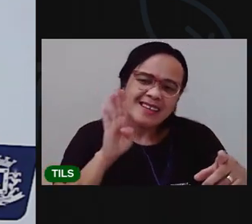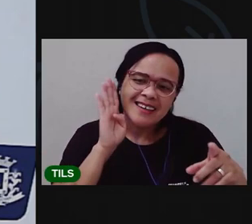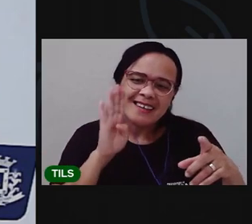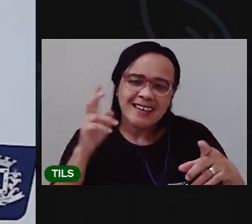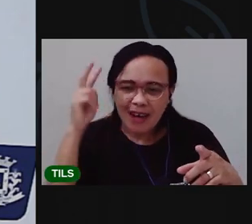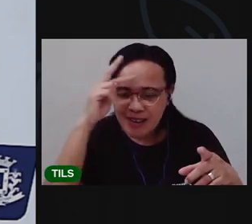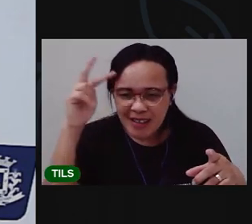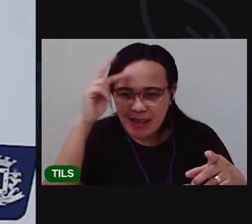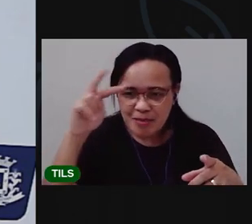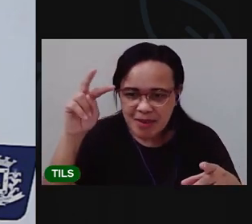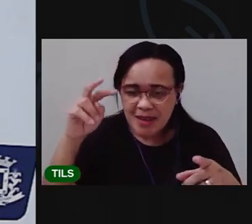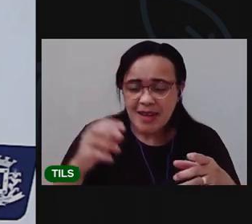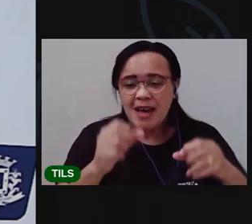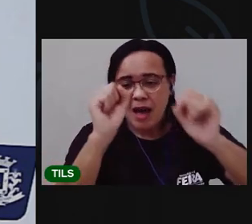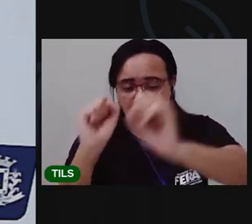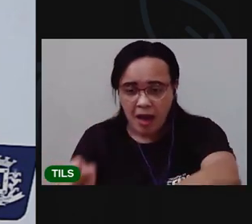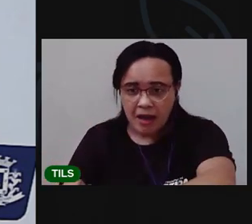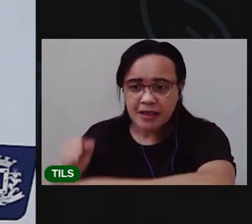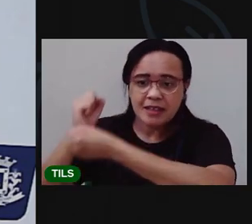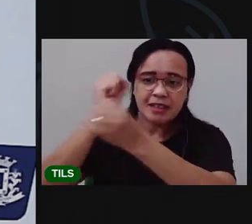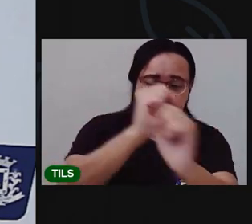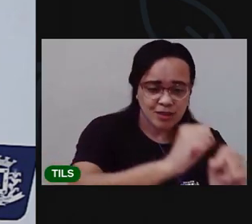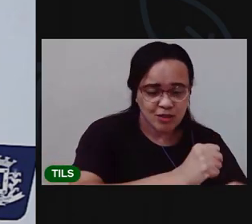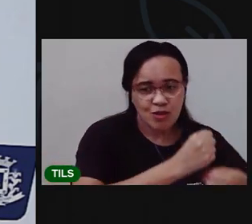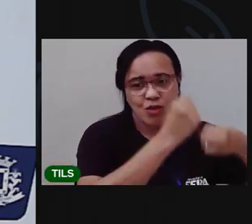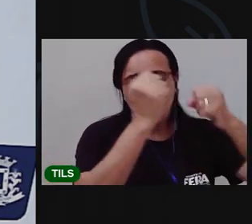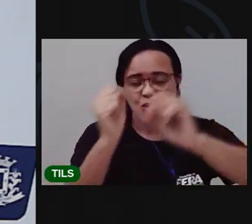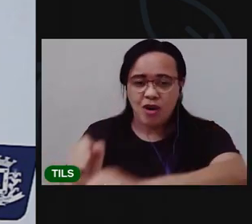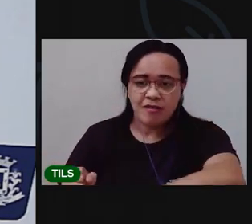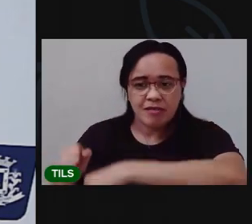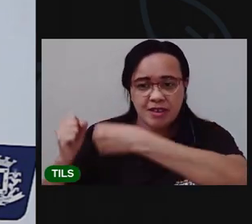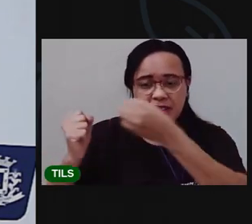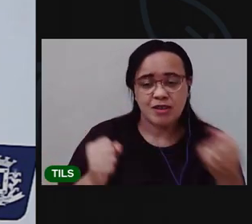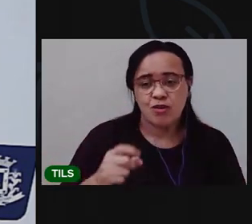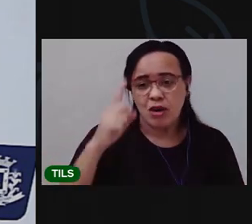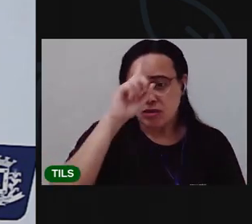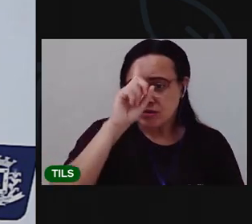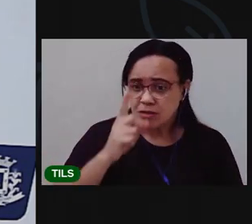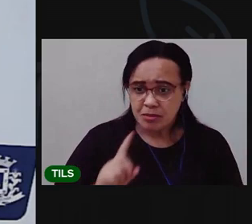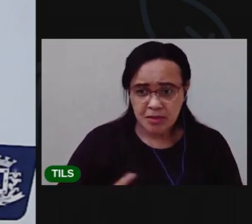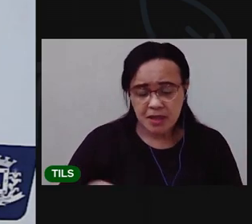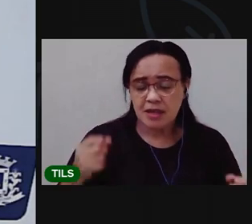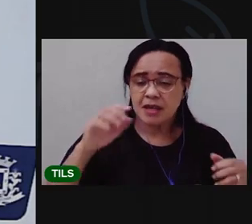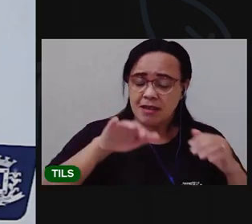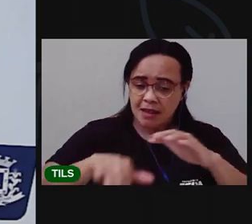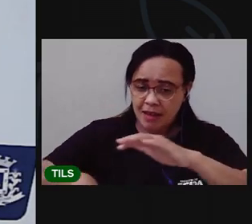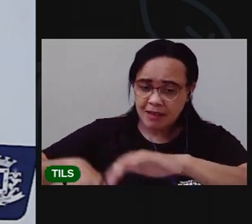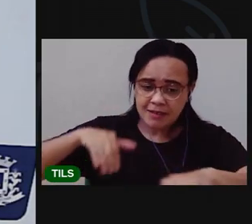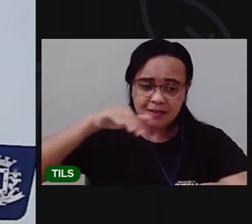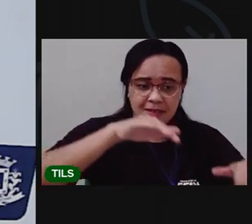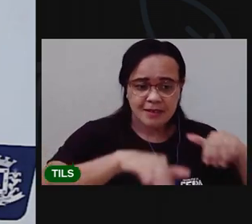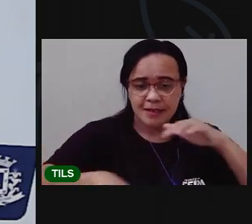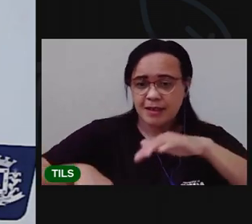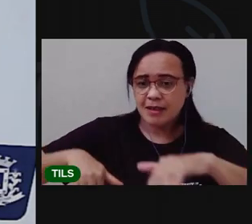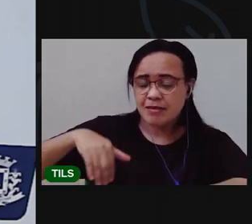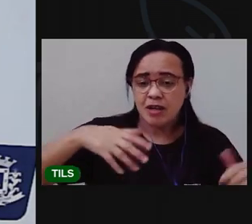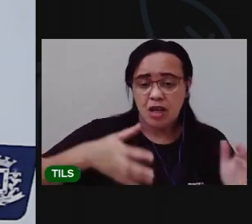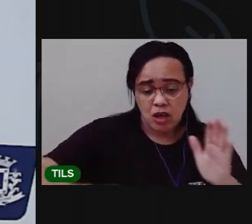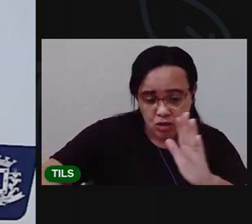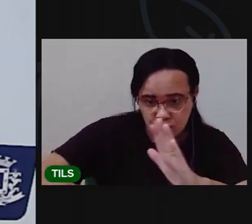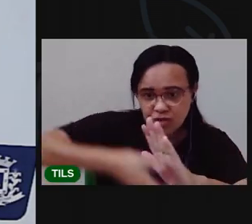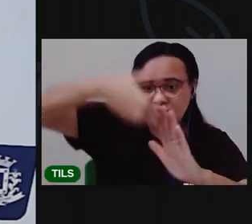Maria que não soube rimar Se eu fosse um peixinho e soubesse nadar Eu tirava